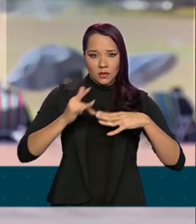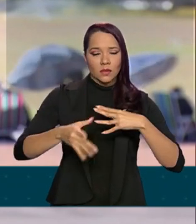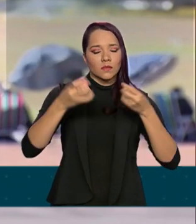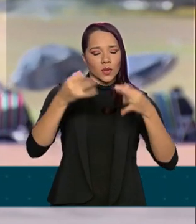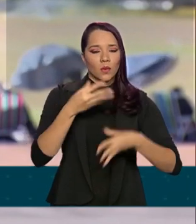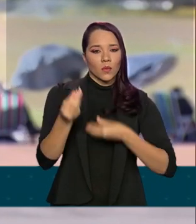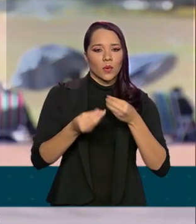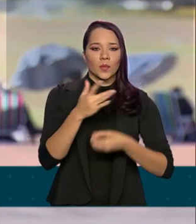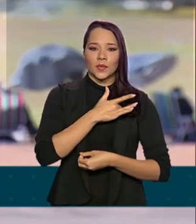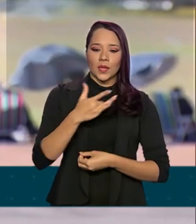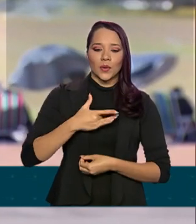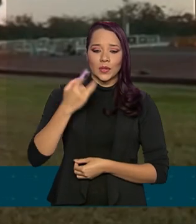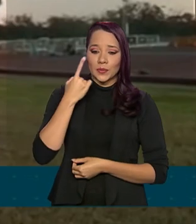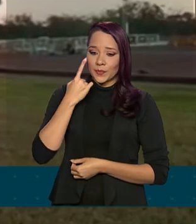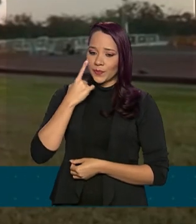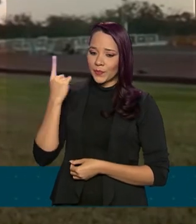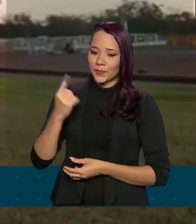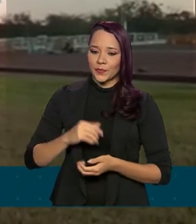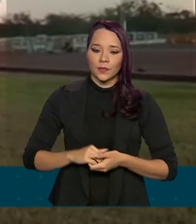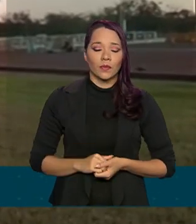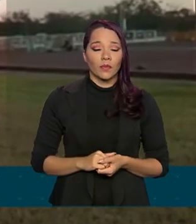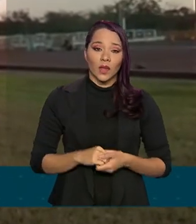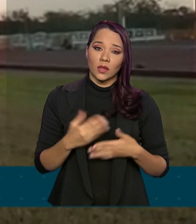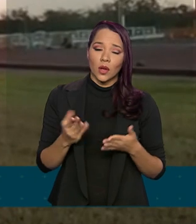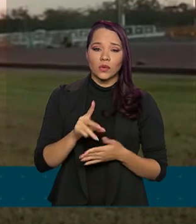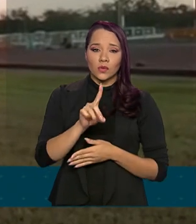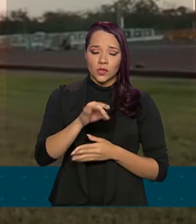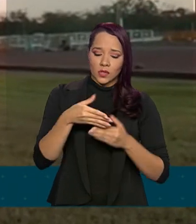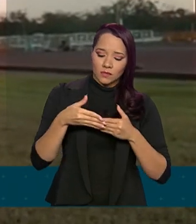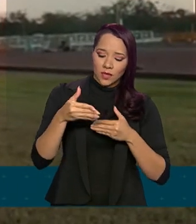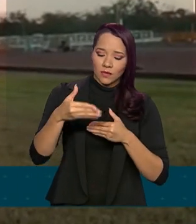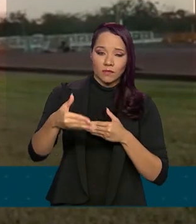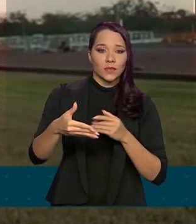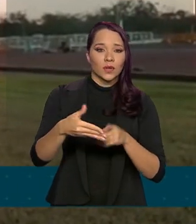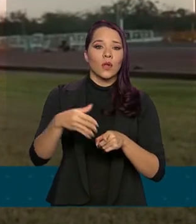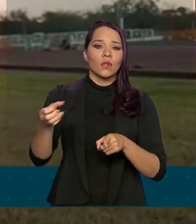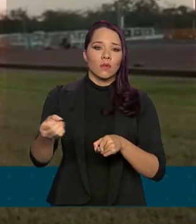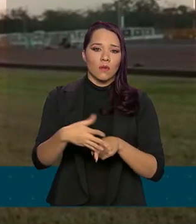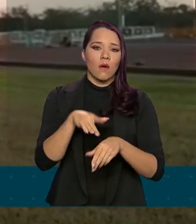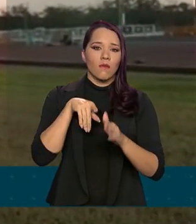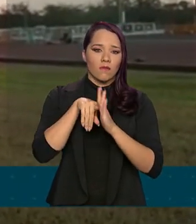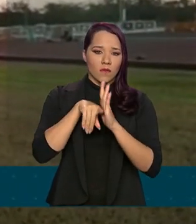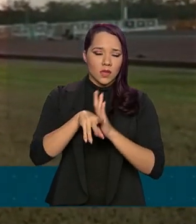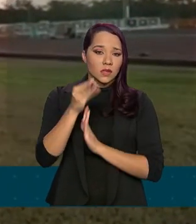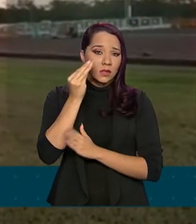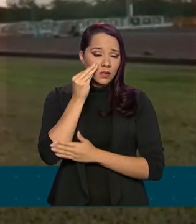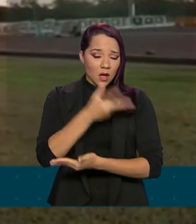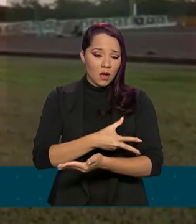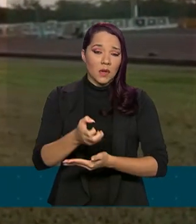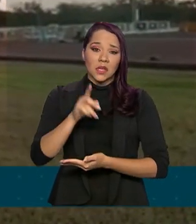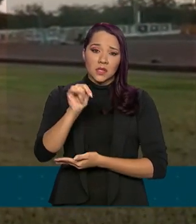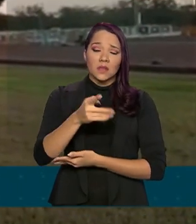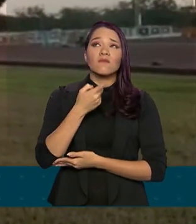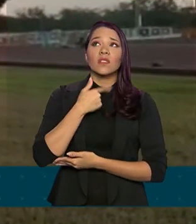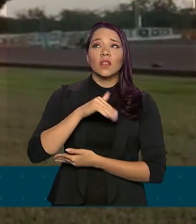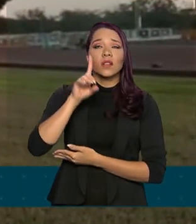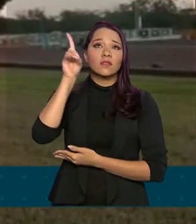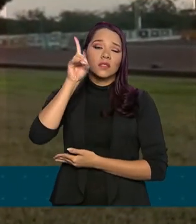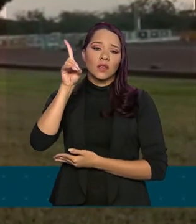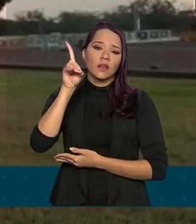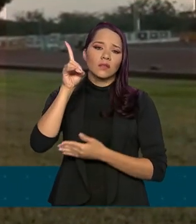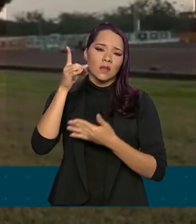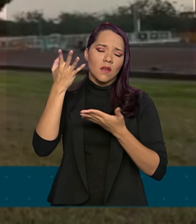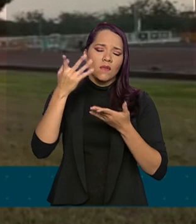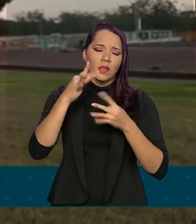o seu estádio de saúde. Vamos ouvir. Nos próximos dias, faço um novo exame e, se Deus quiser, é tudo certo para a voltar logo